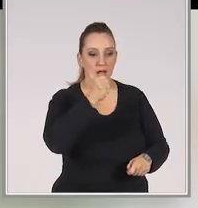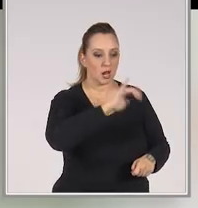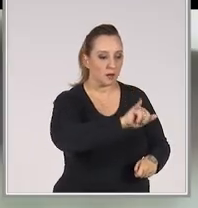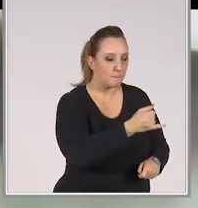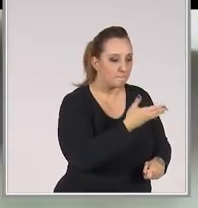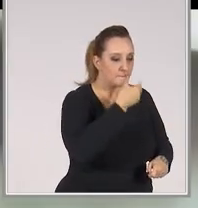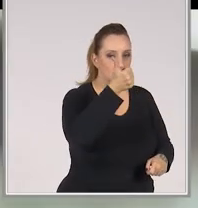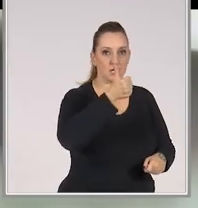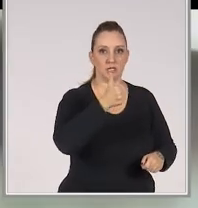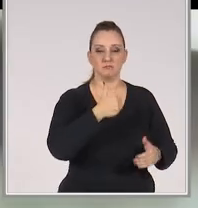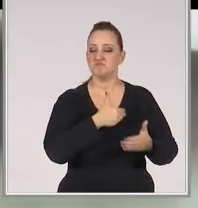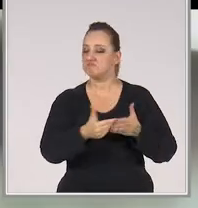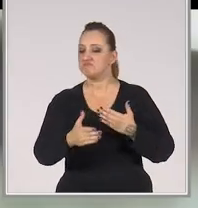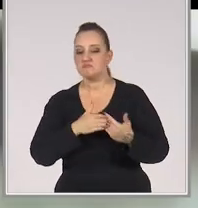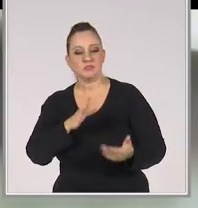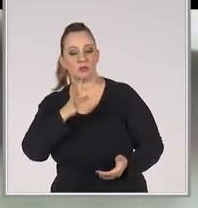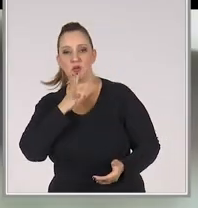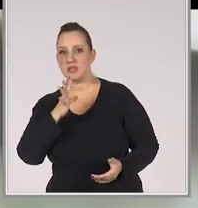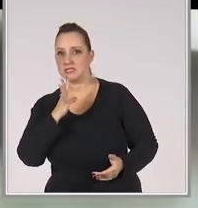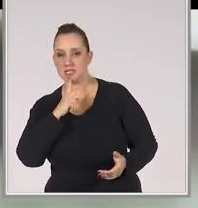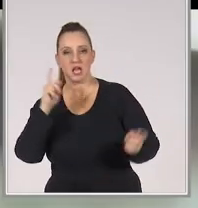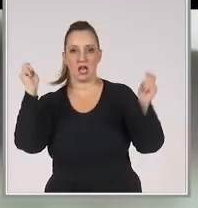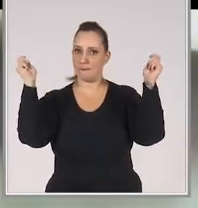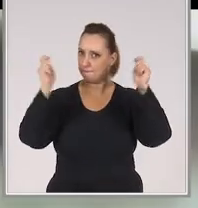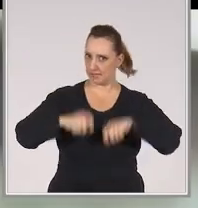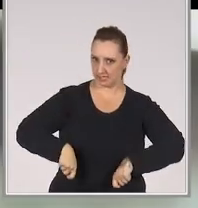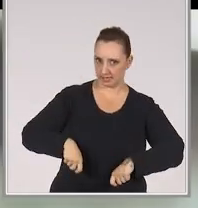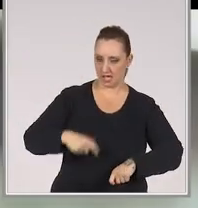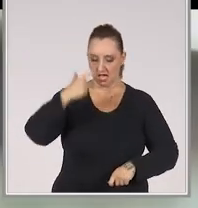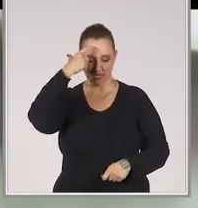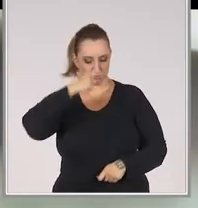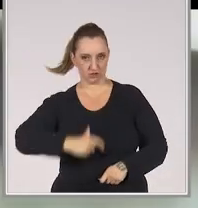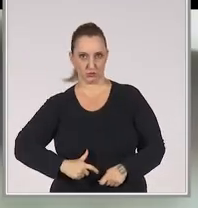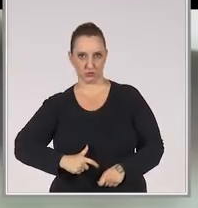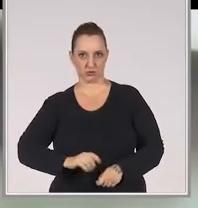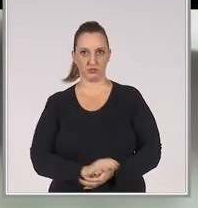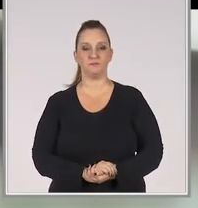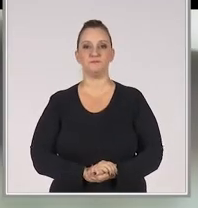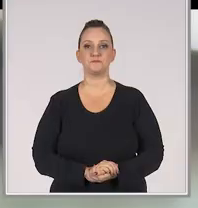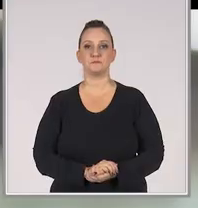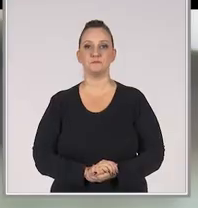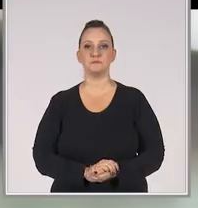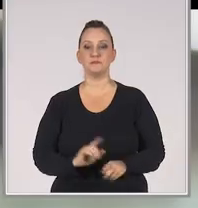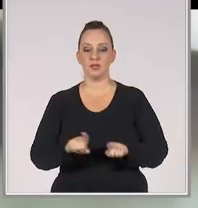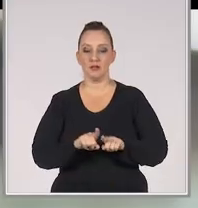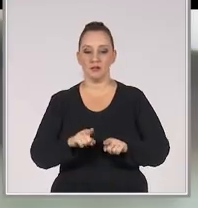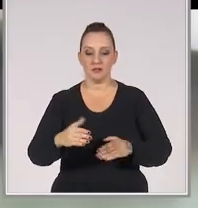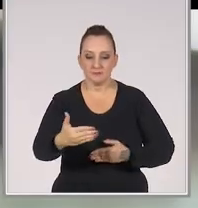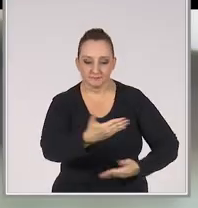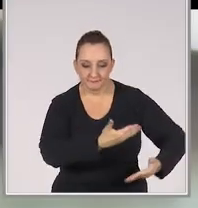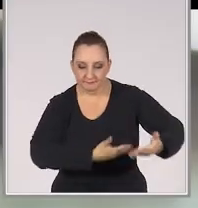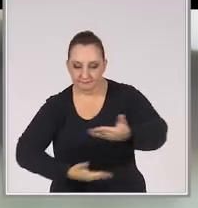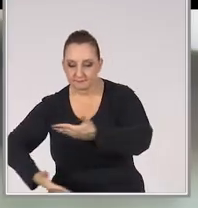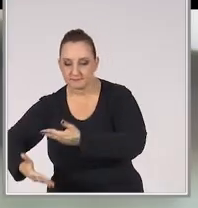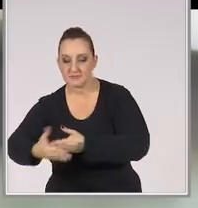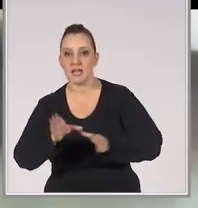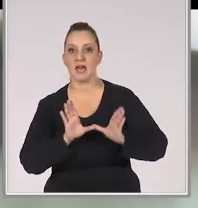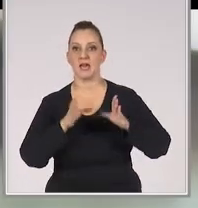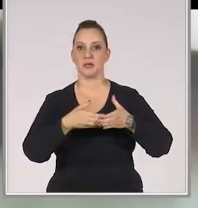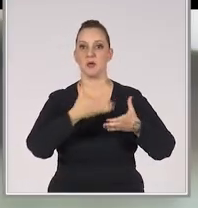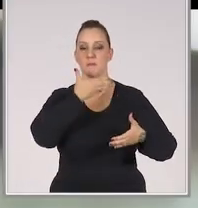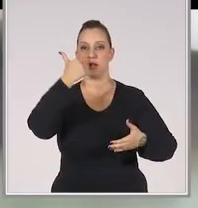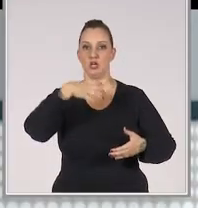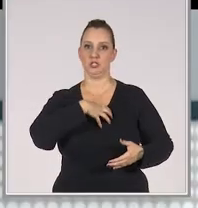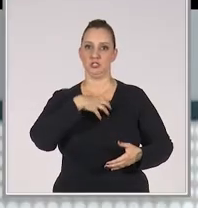de cada um. Seja em conhecimento, seja em habilidade, atitude. E movimentar essa equipe da melhor